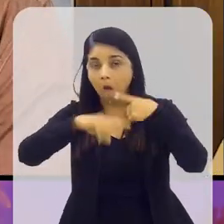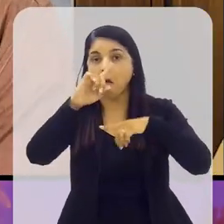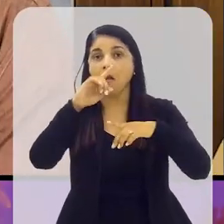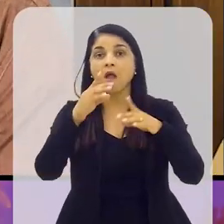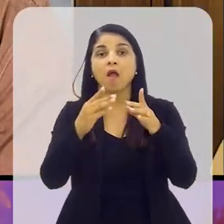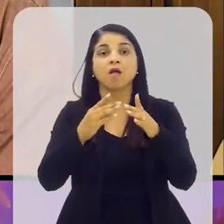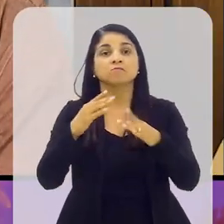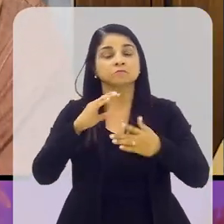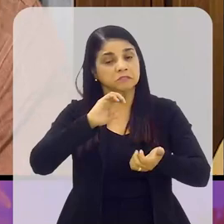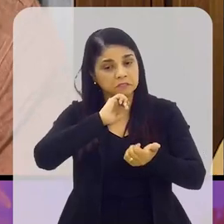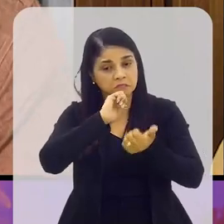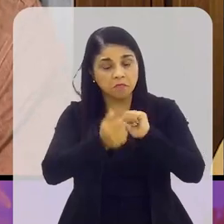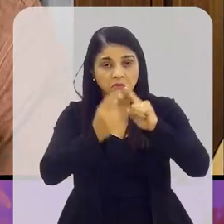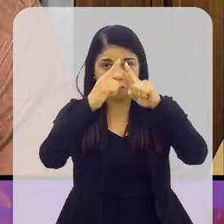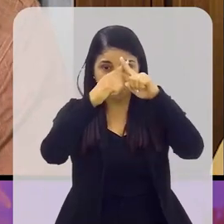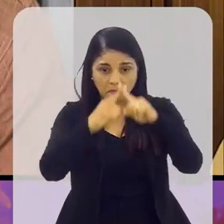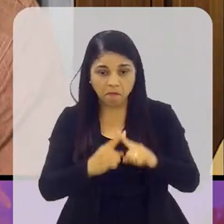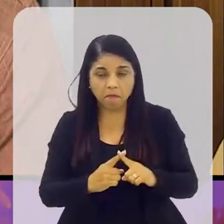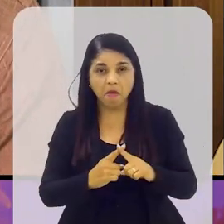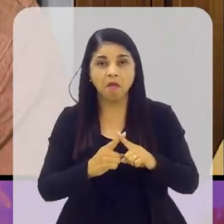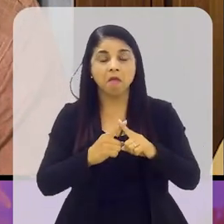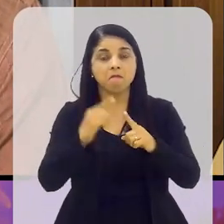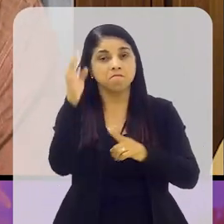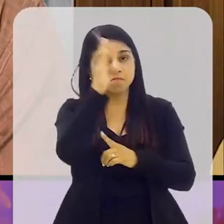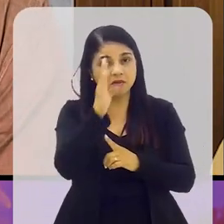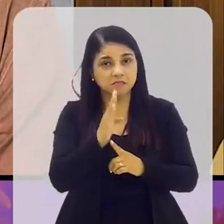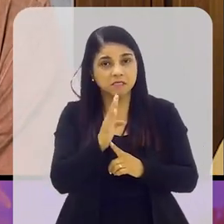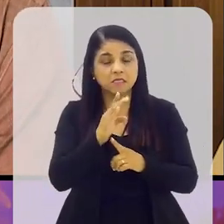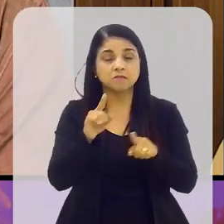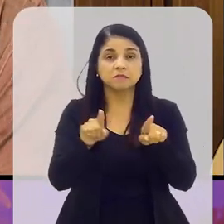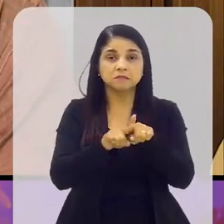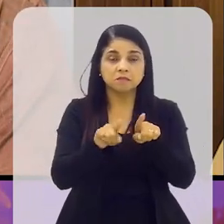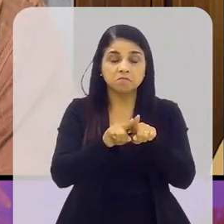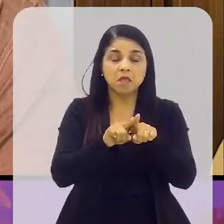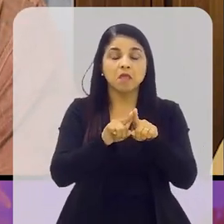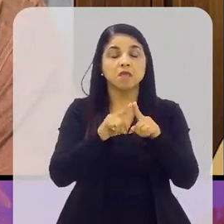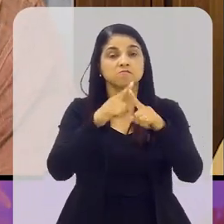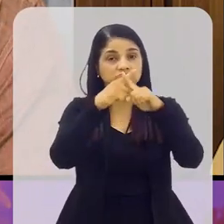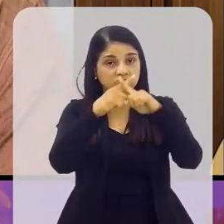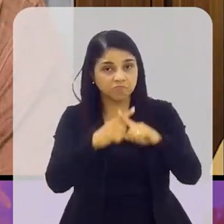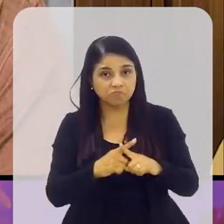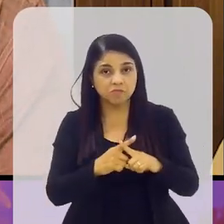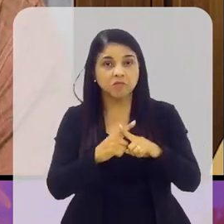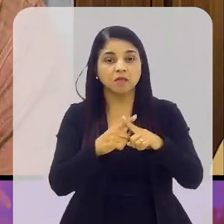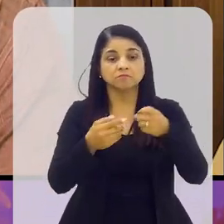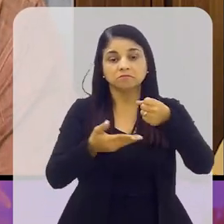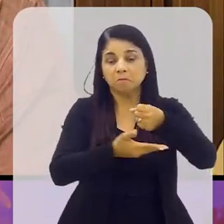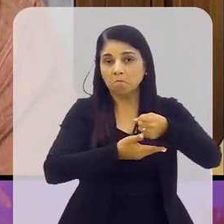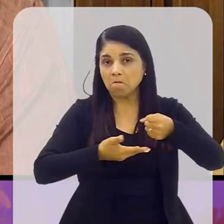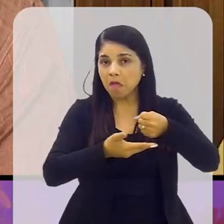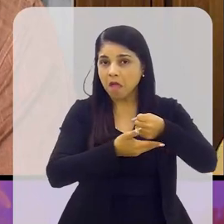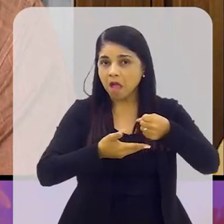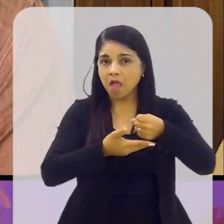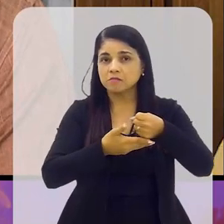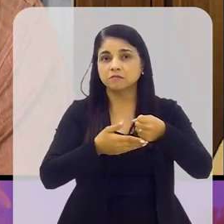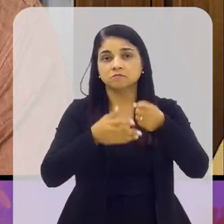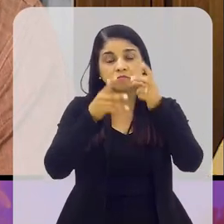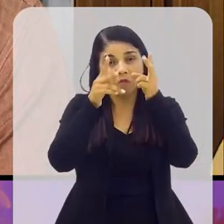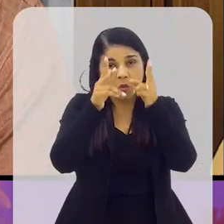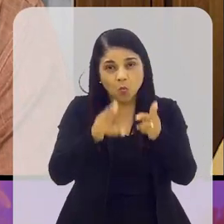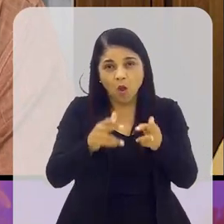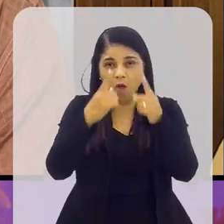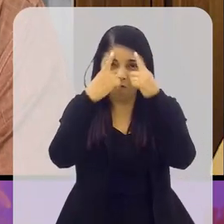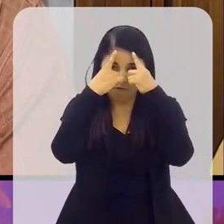mesmo nos campeonatos estaduais e, por que não dizer, até nos amadores também, nas divisões de base. Isso também